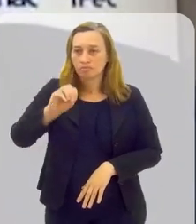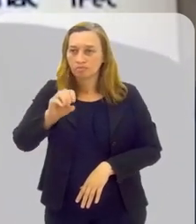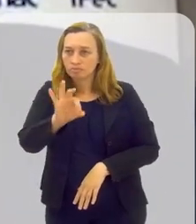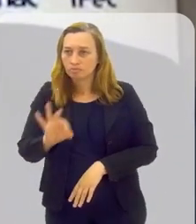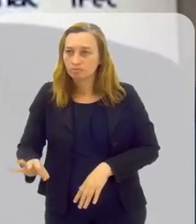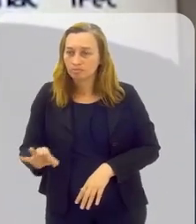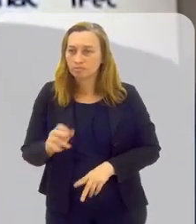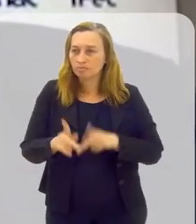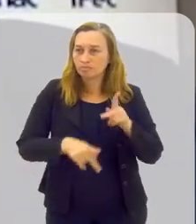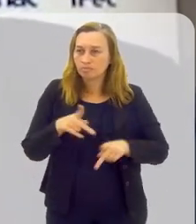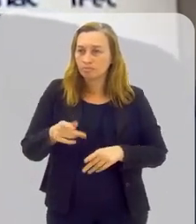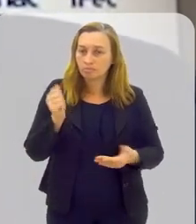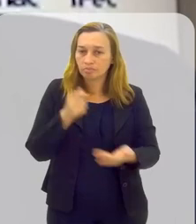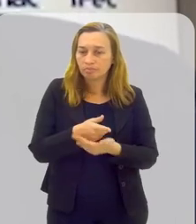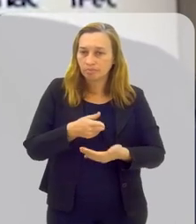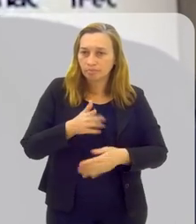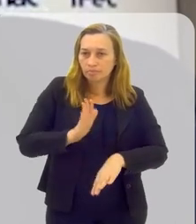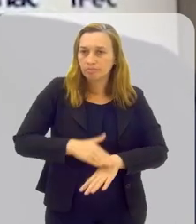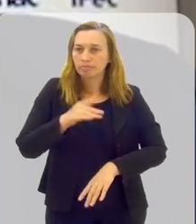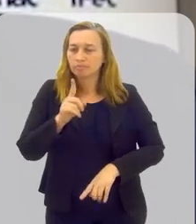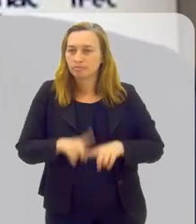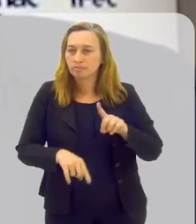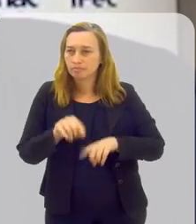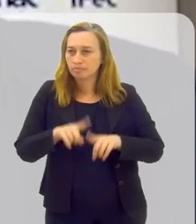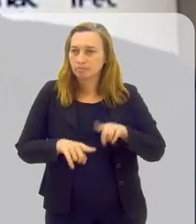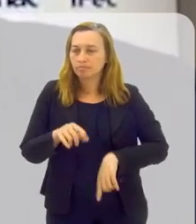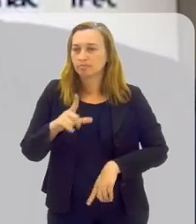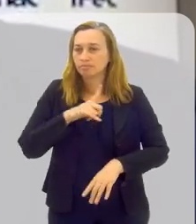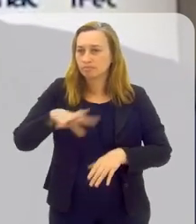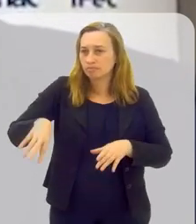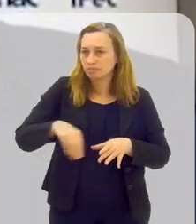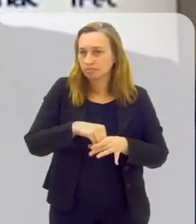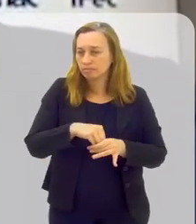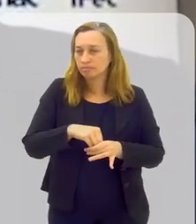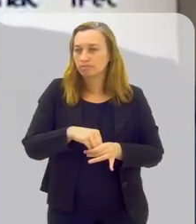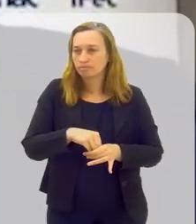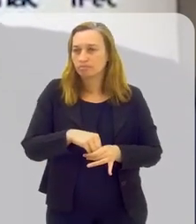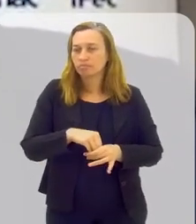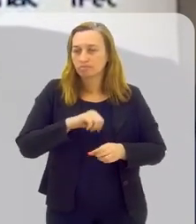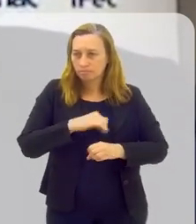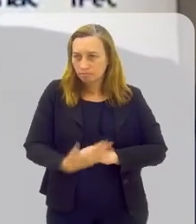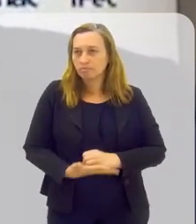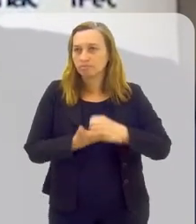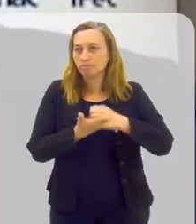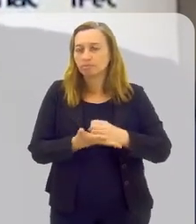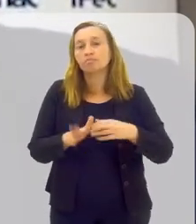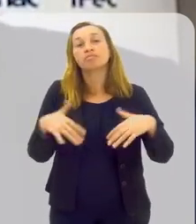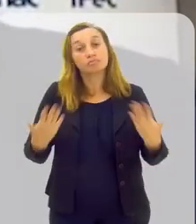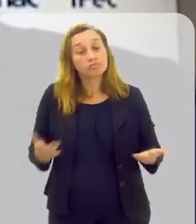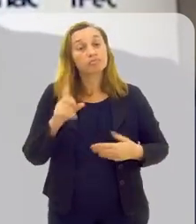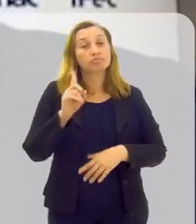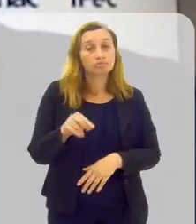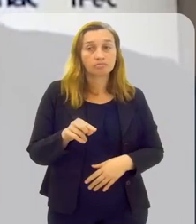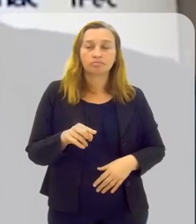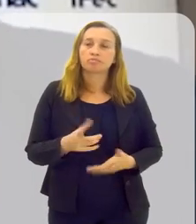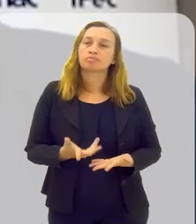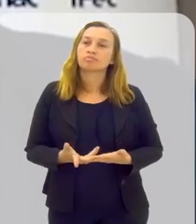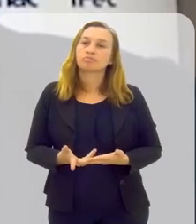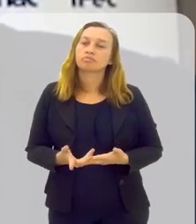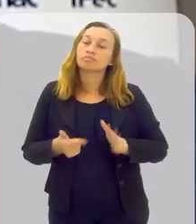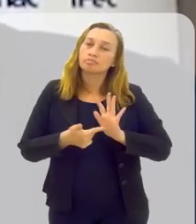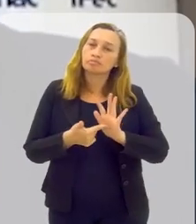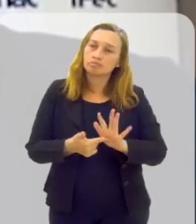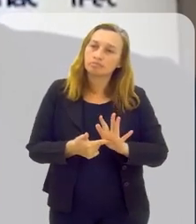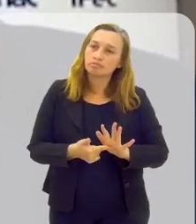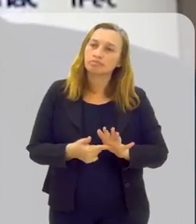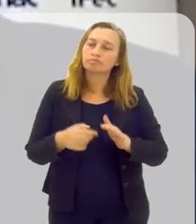da população pagaria mais por um produto se ele estivesse dentro de adequações sustentáveis. Então, isso faz com